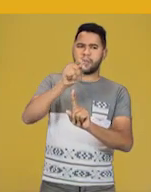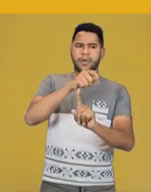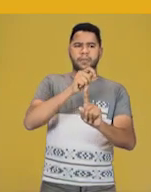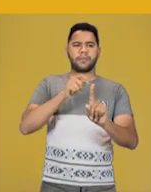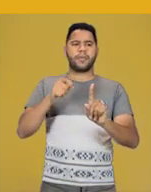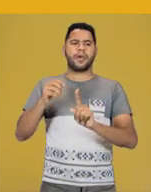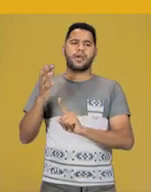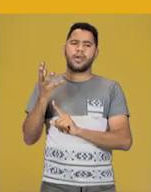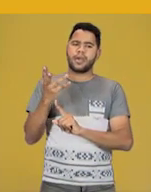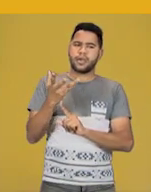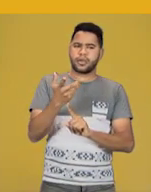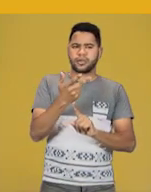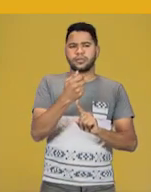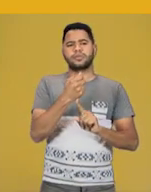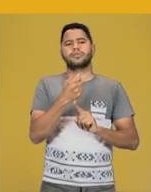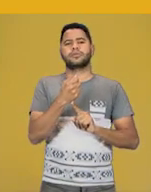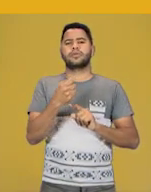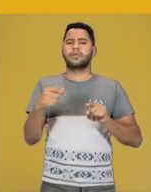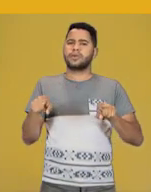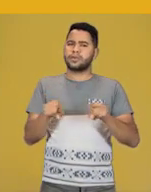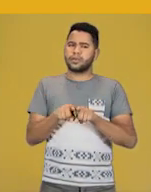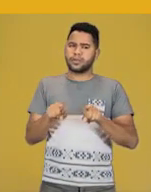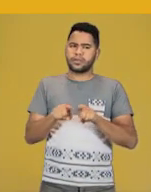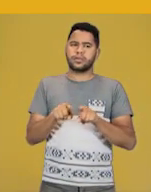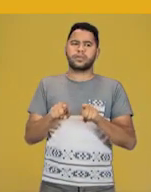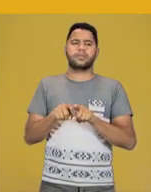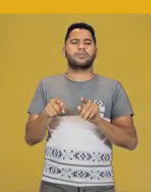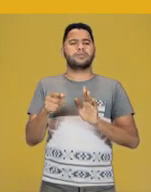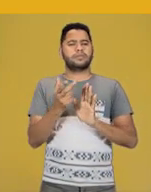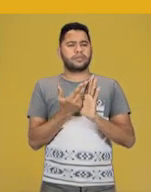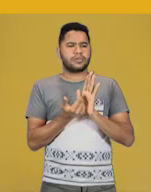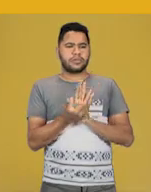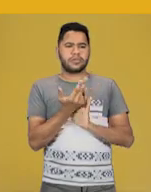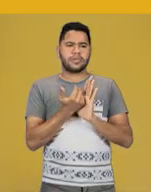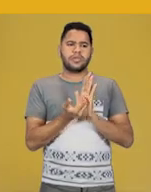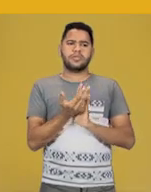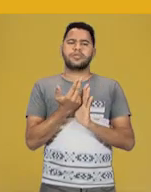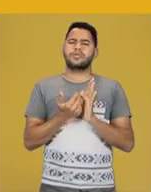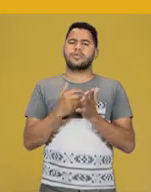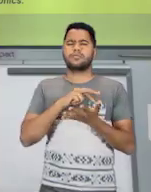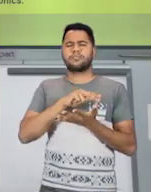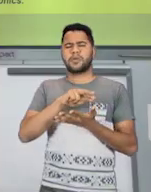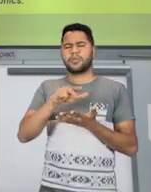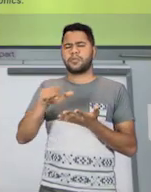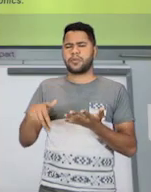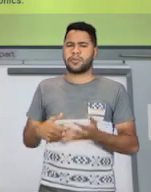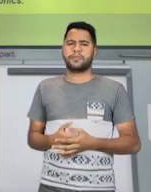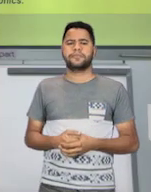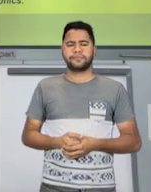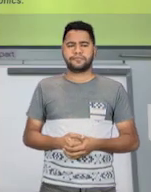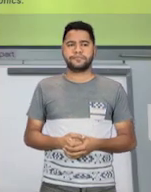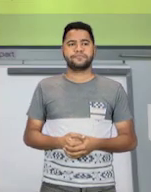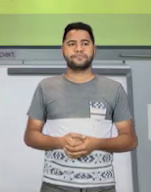arquista, trabalhou com desenho, litografia e muitas outras. Ok?